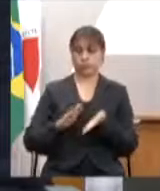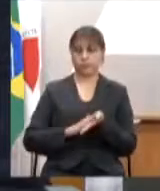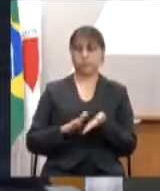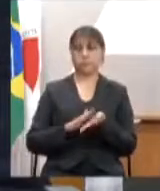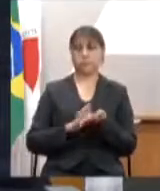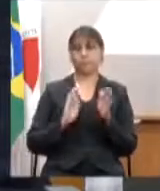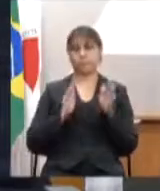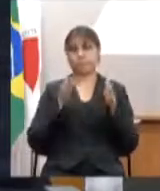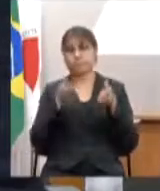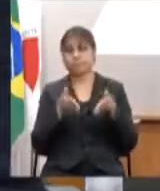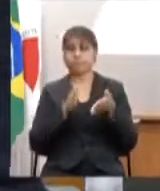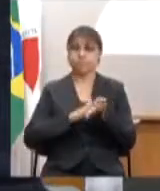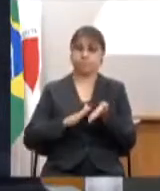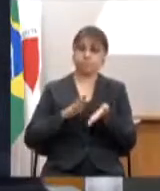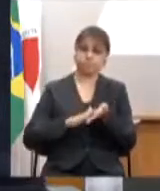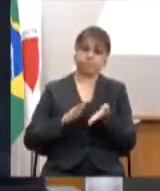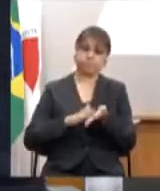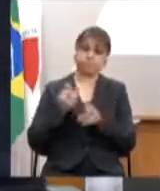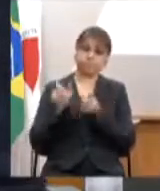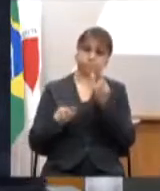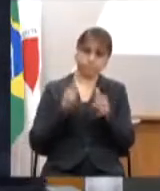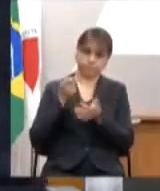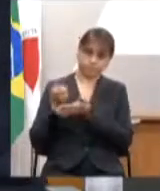refere a gastos de pessoal.